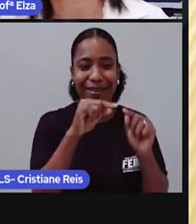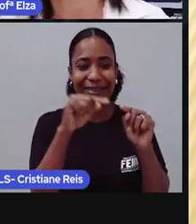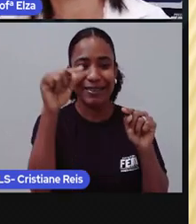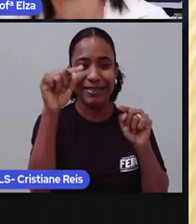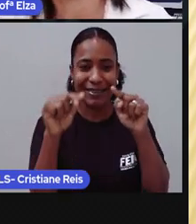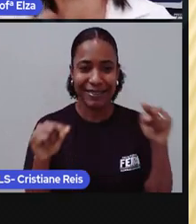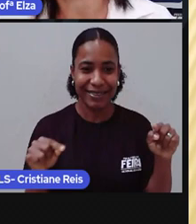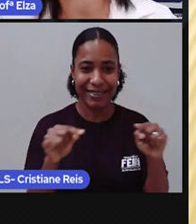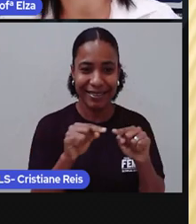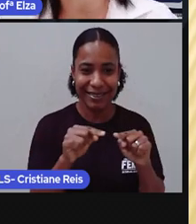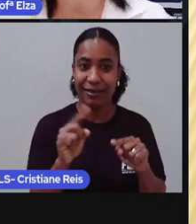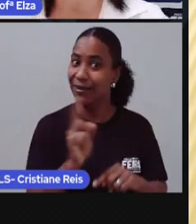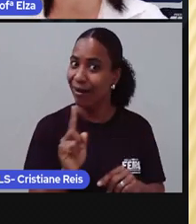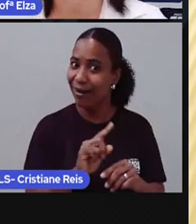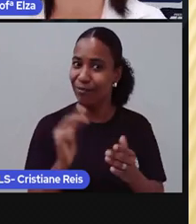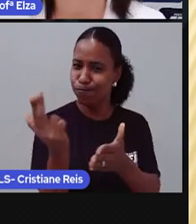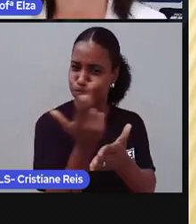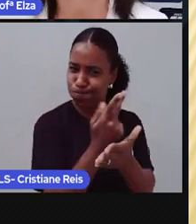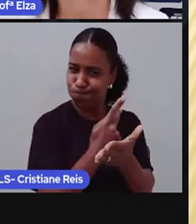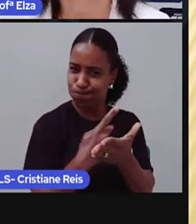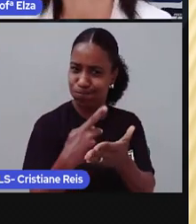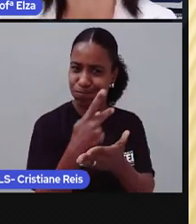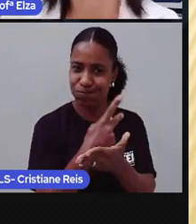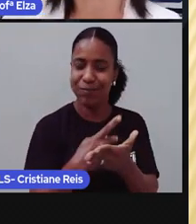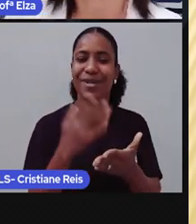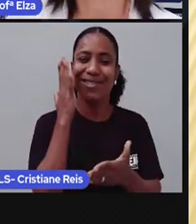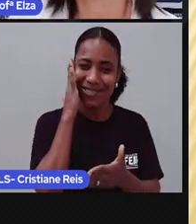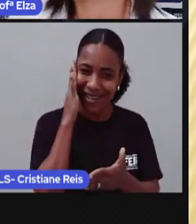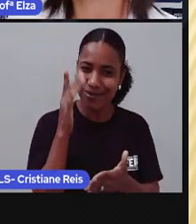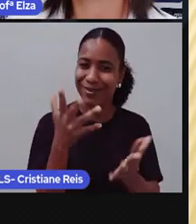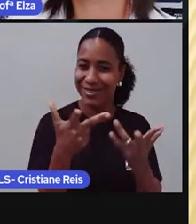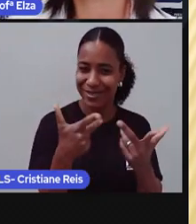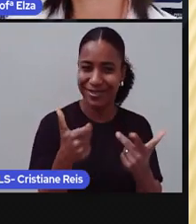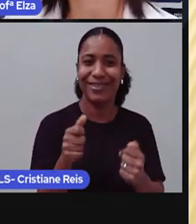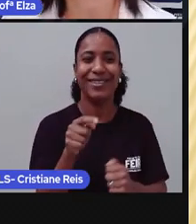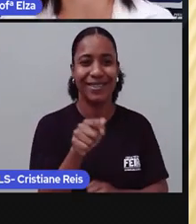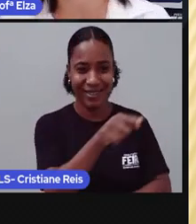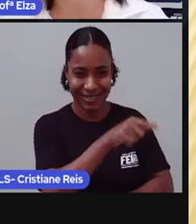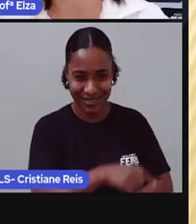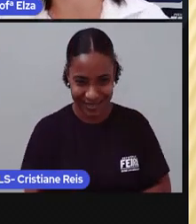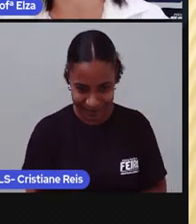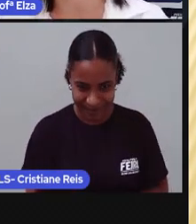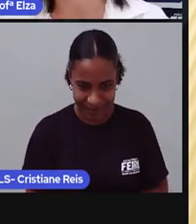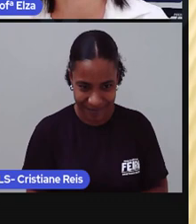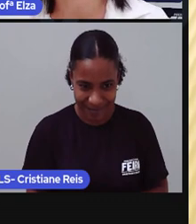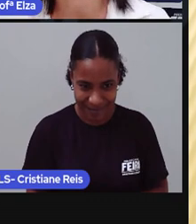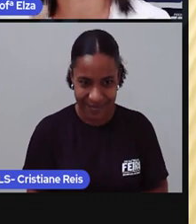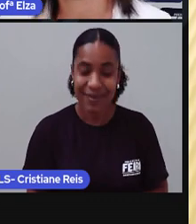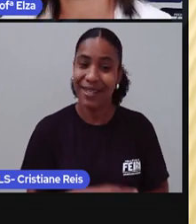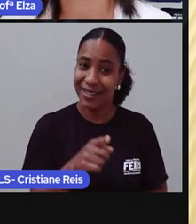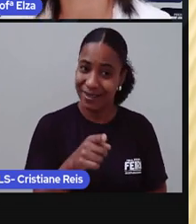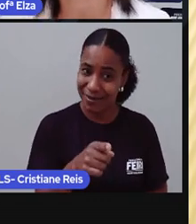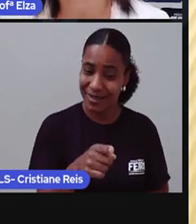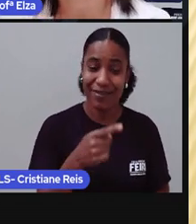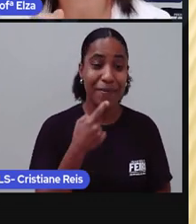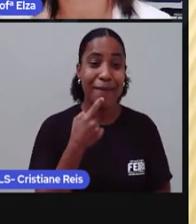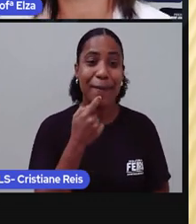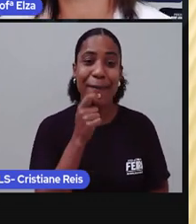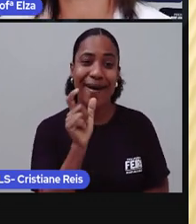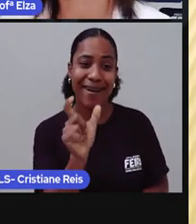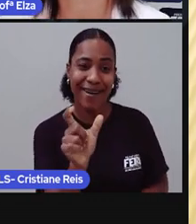Olha aí algumas das palavras que estão presentes no nosso falar cotidiano. Baby,